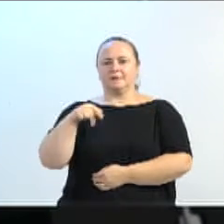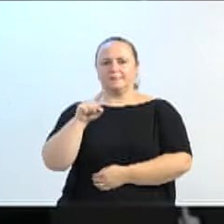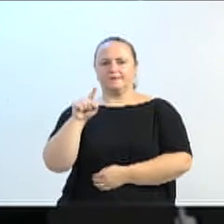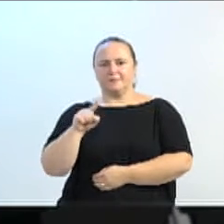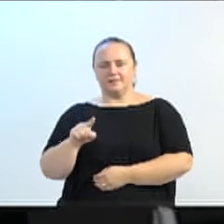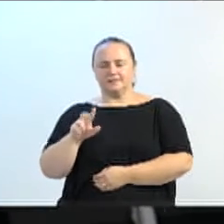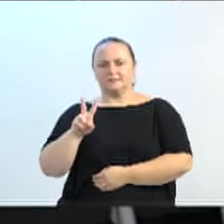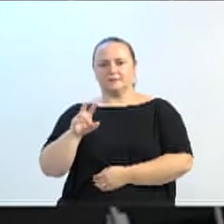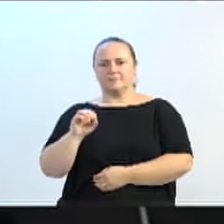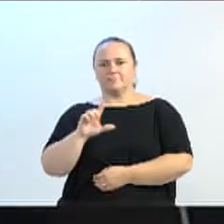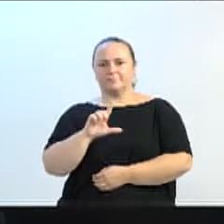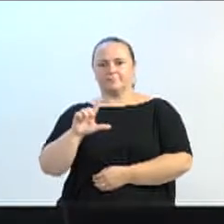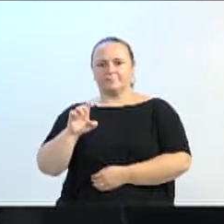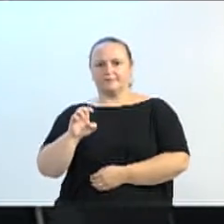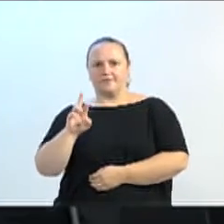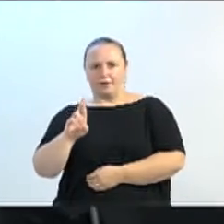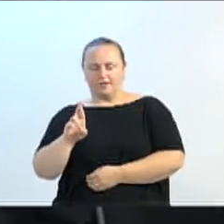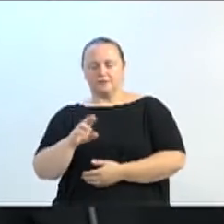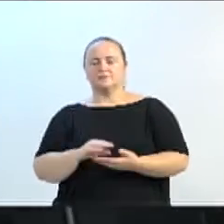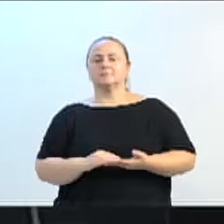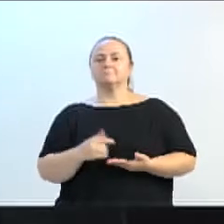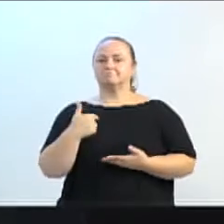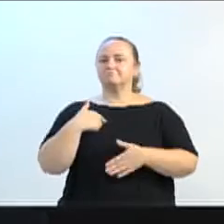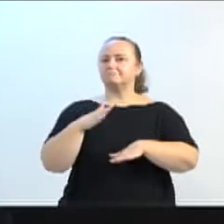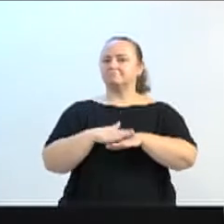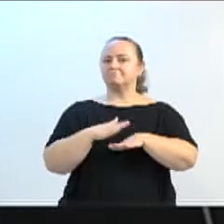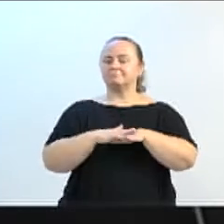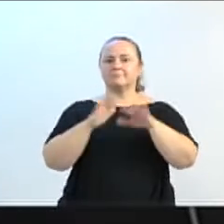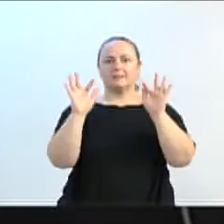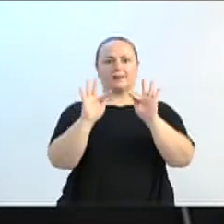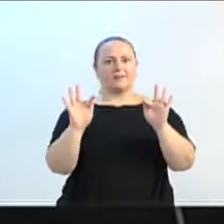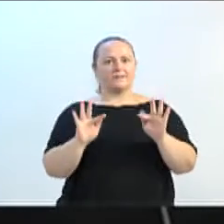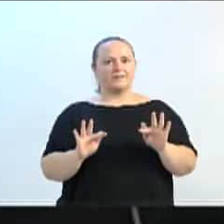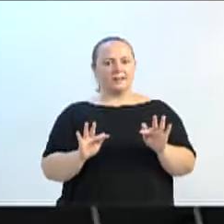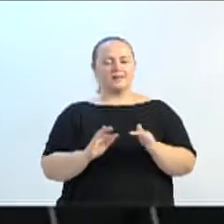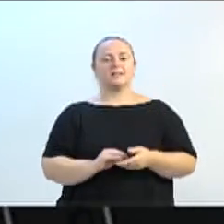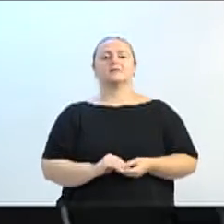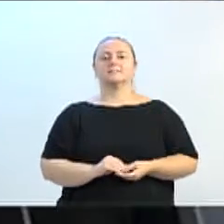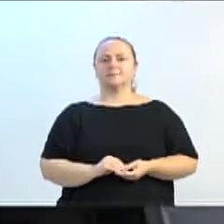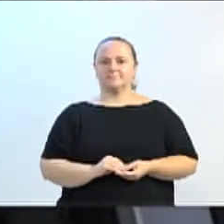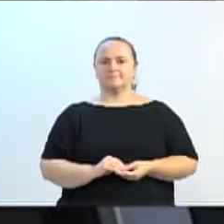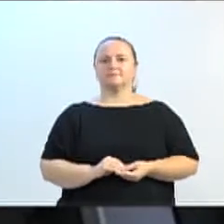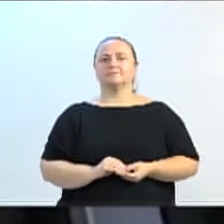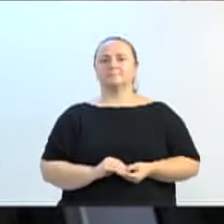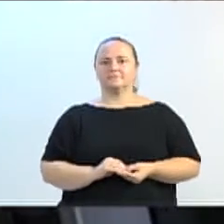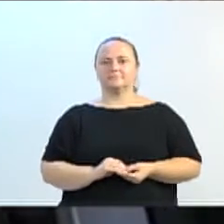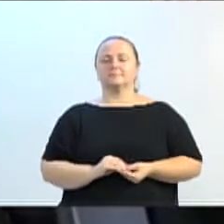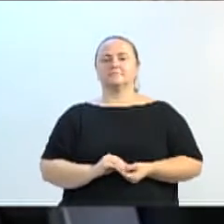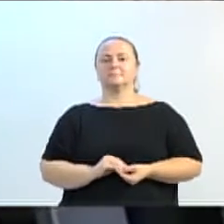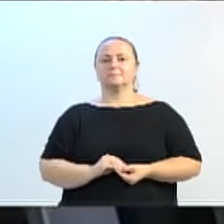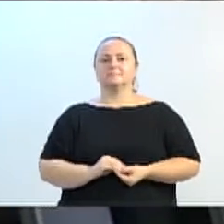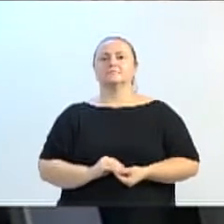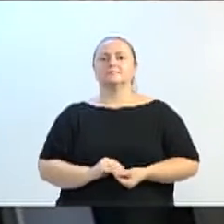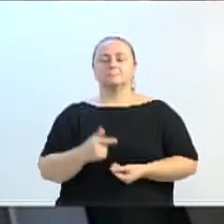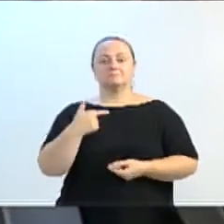vereadora Cris. Então, estou muito feliz. É um trabalho que fizemos de captação de recursos na Assembleia Legislativa,